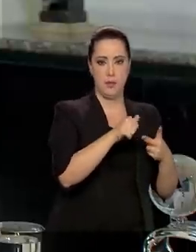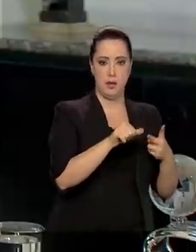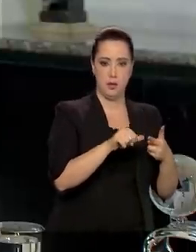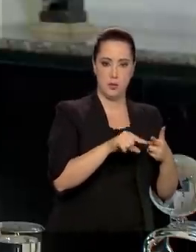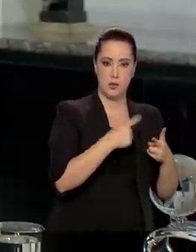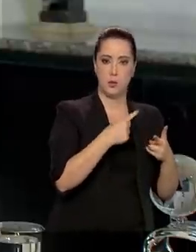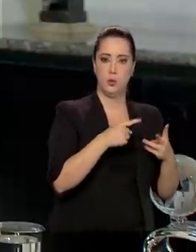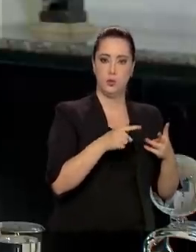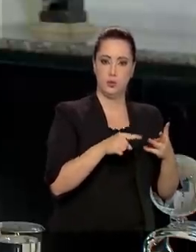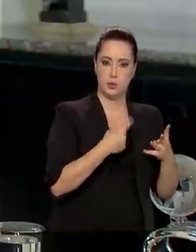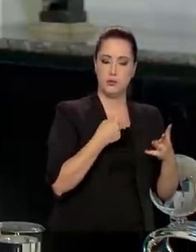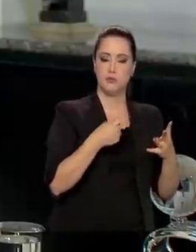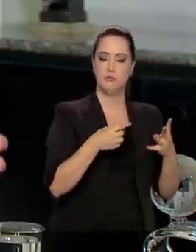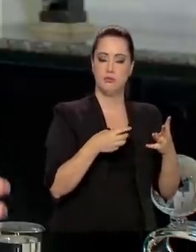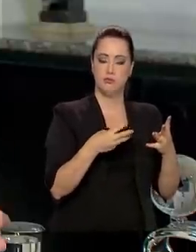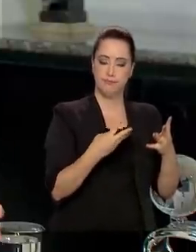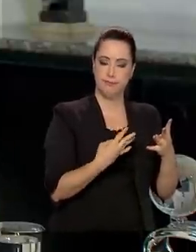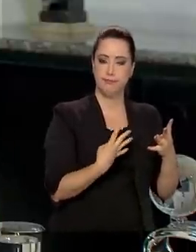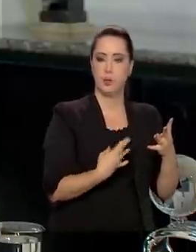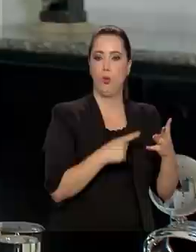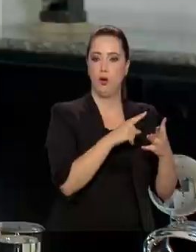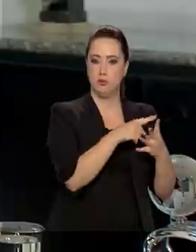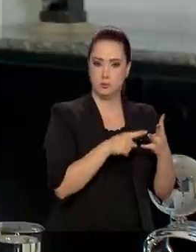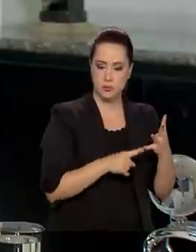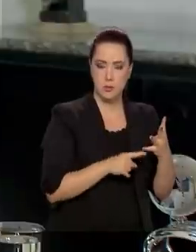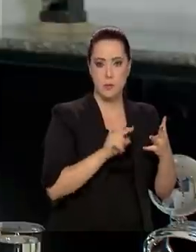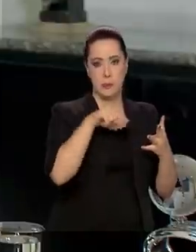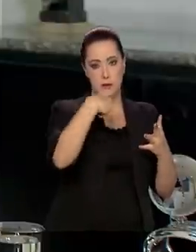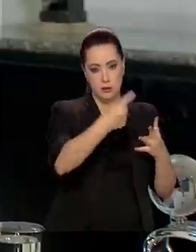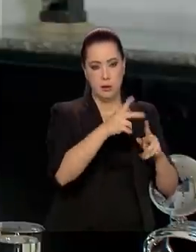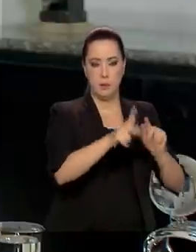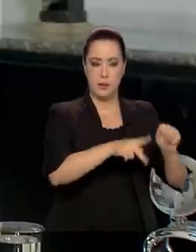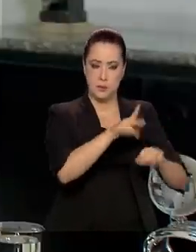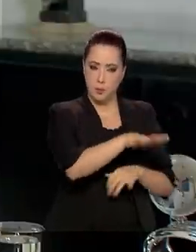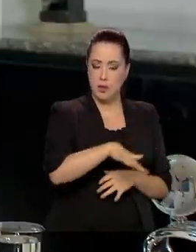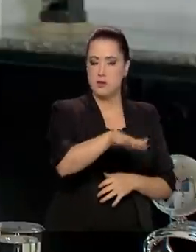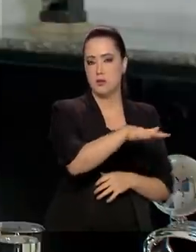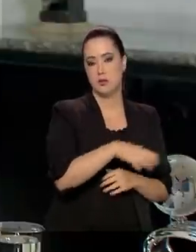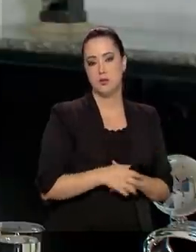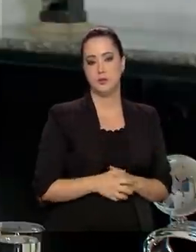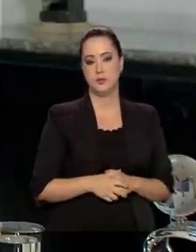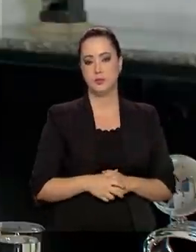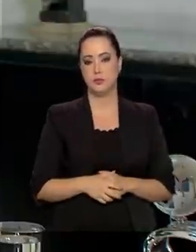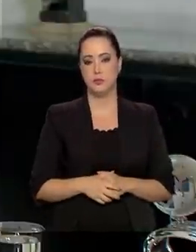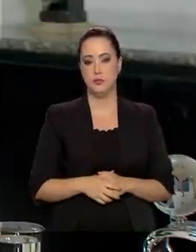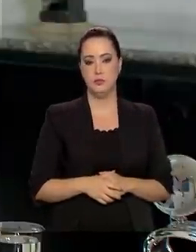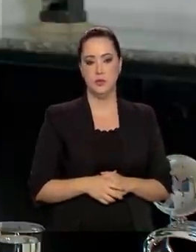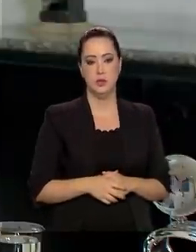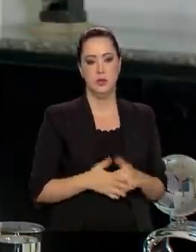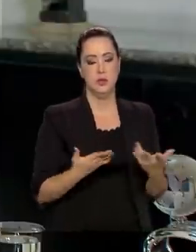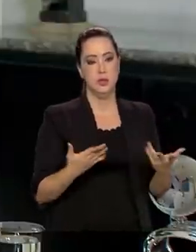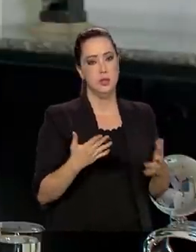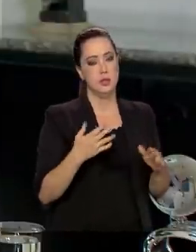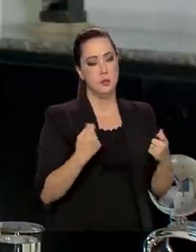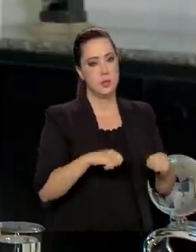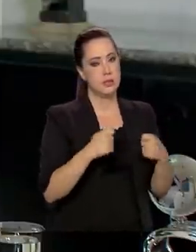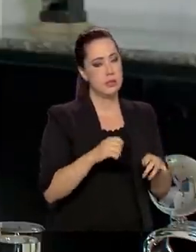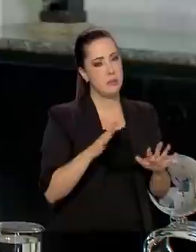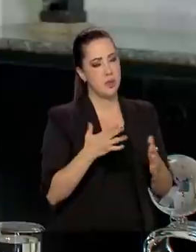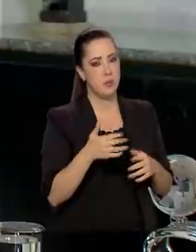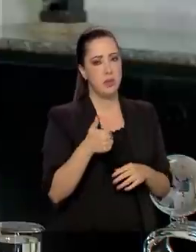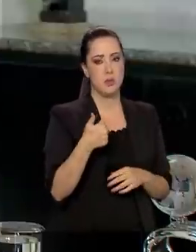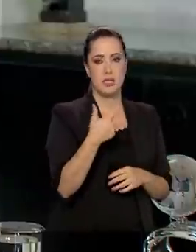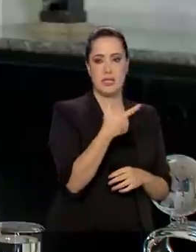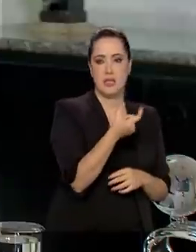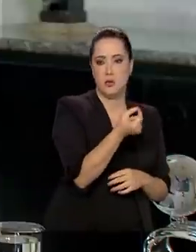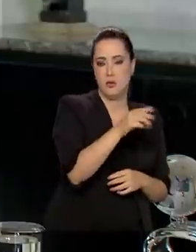começa a população que não está incluída em grupos prioritários. Então, três vezes quatro, doze, 120 dias. E